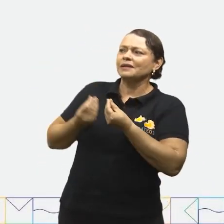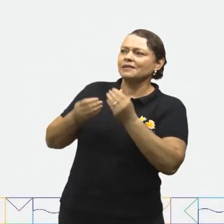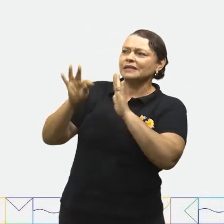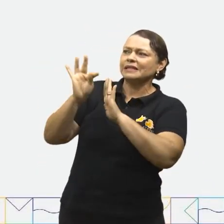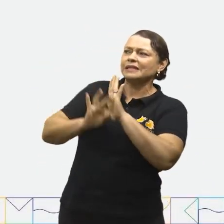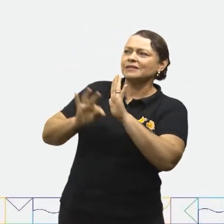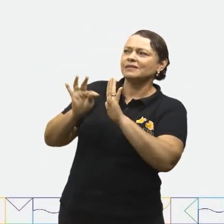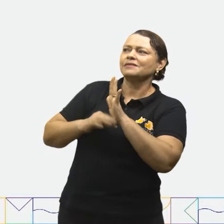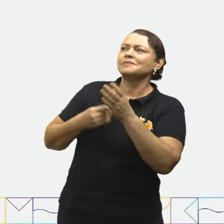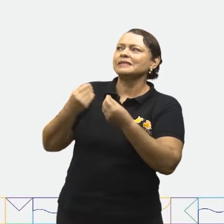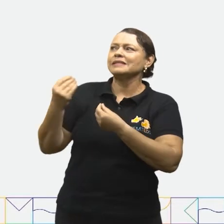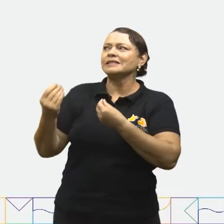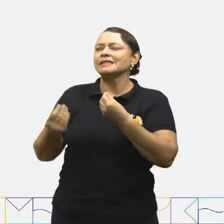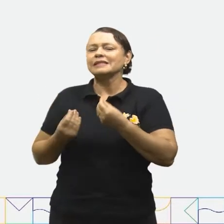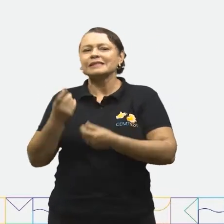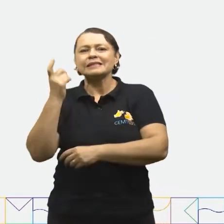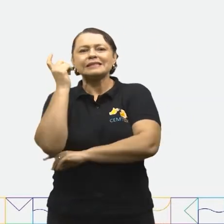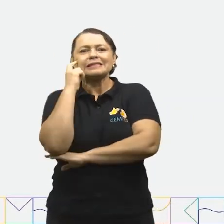dará?